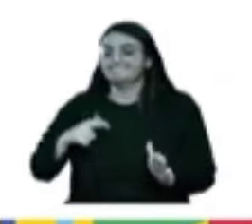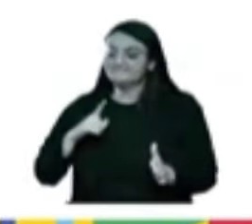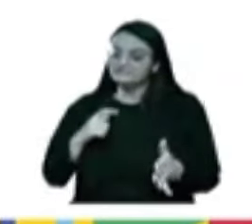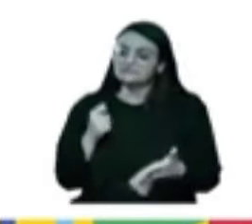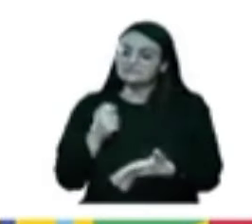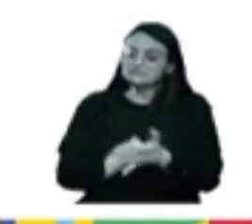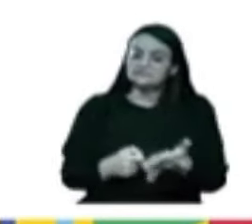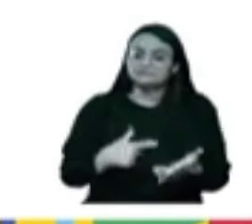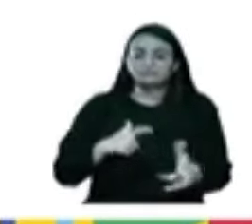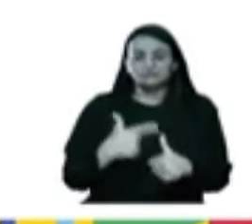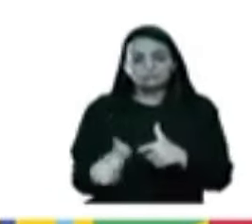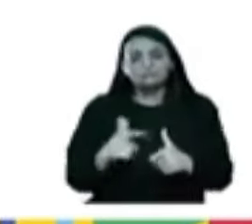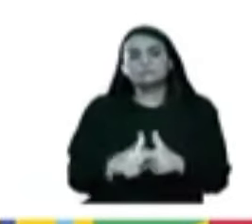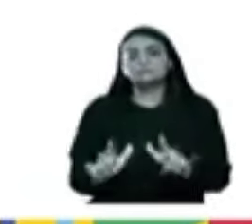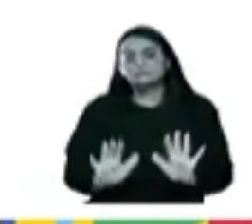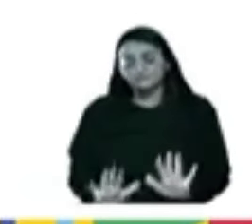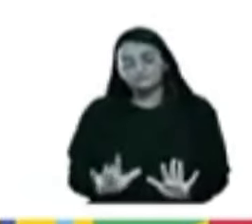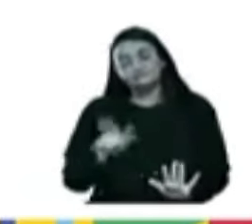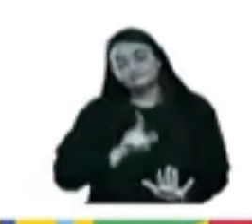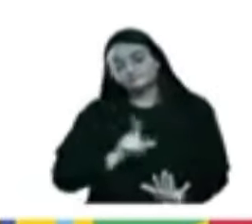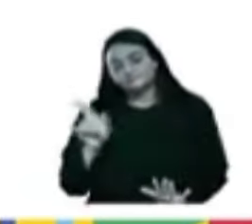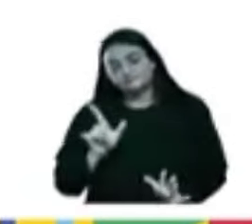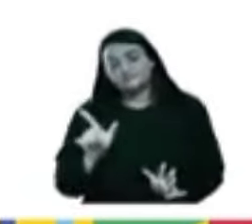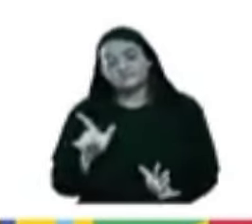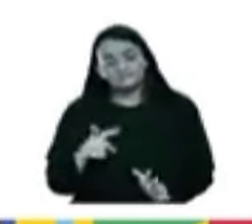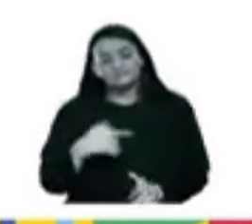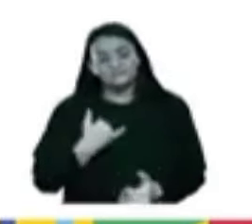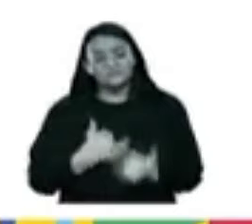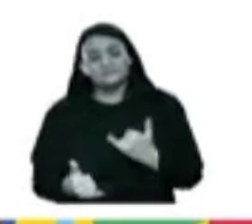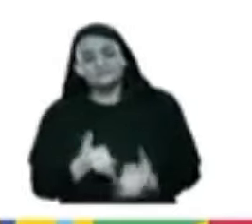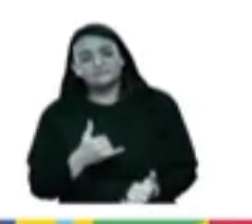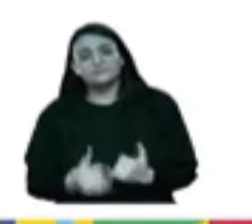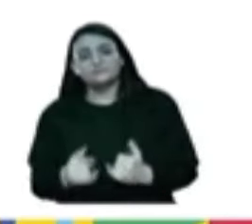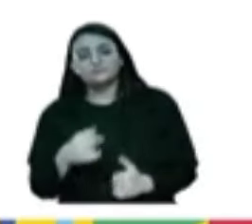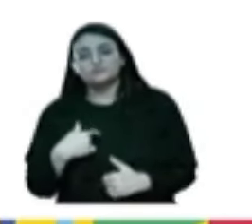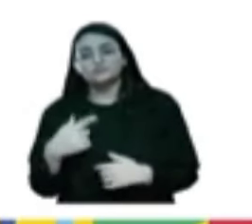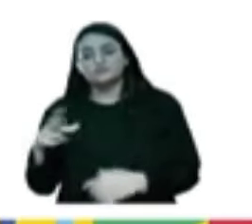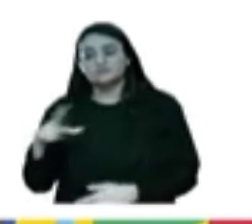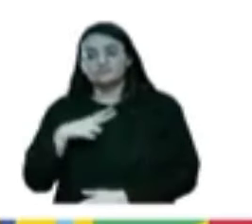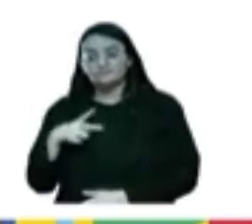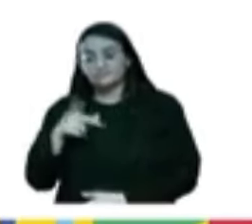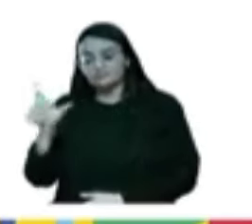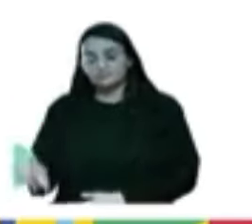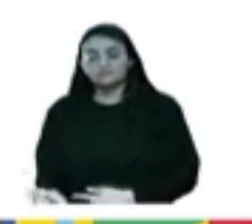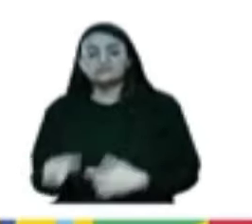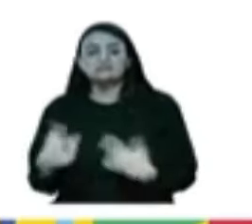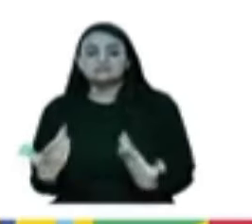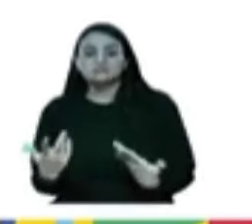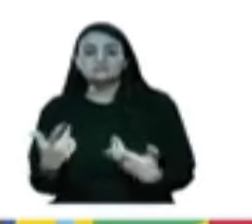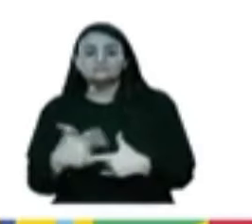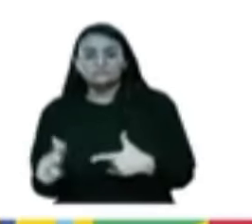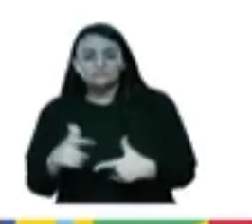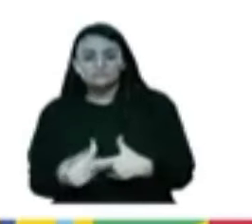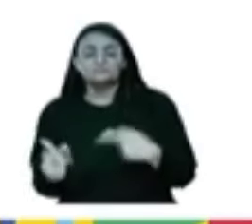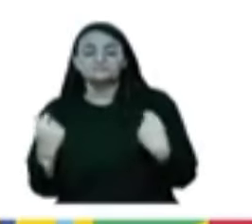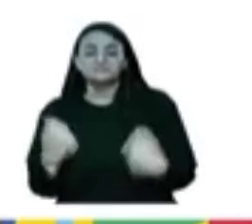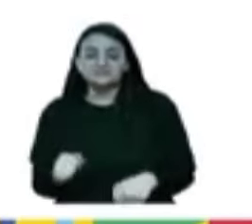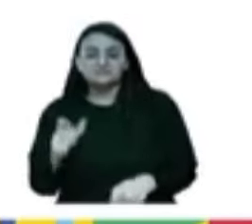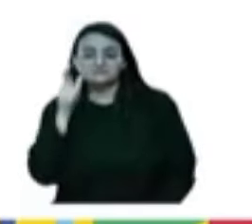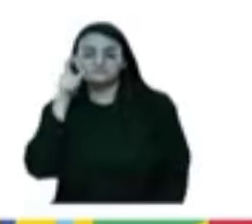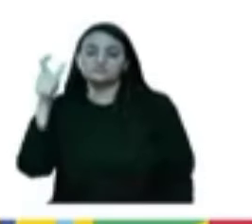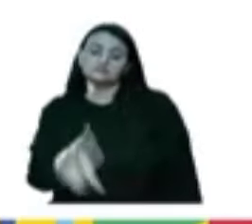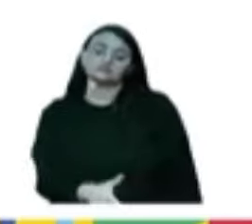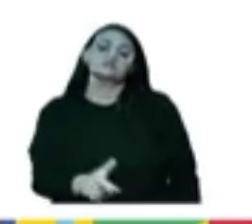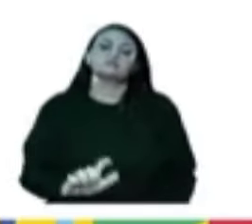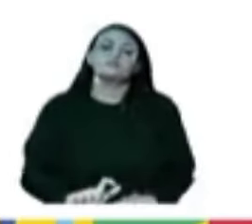situações de erro. Então, este caso aqui nos parece, sem analisar o caso específico da beneficiária, que se trata de uma situação que merece uma atenção